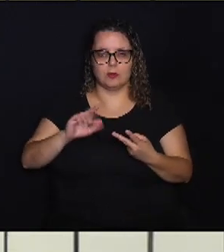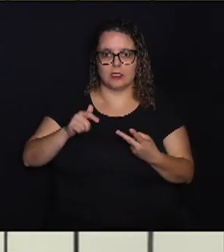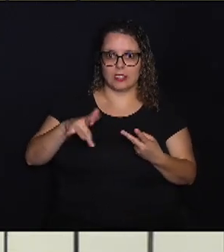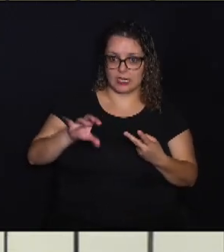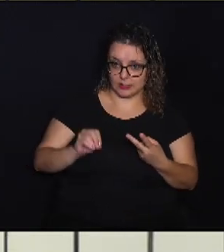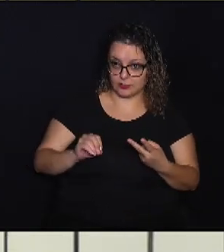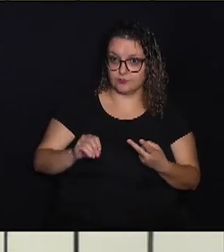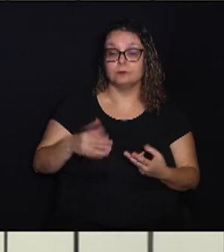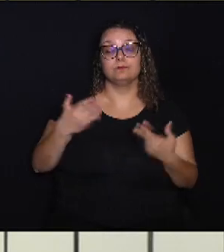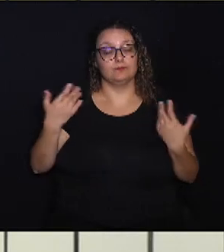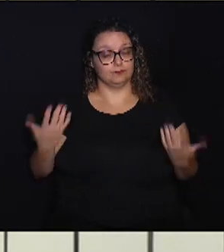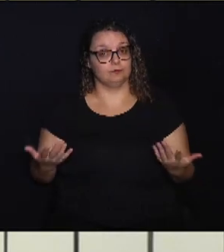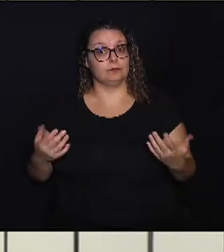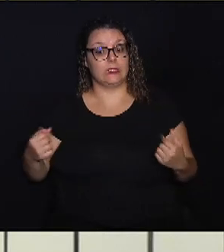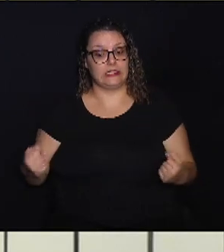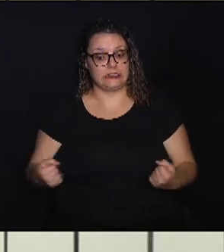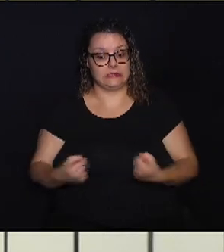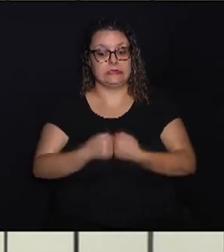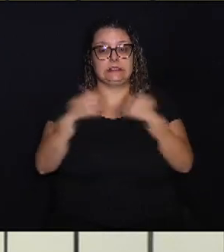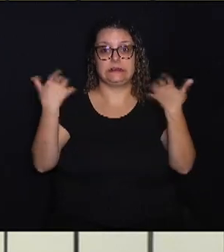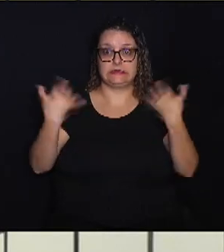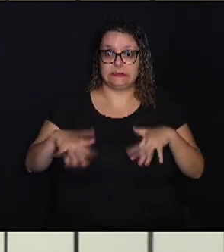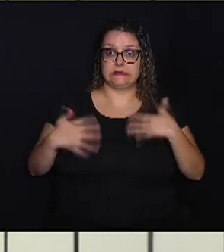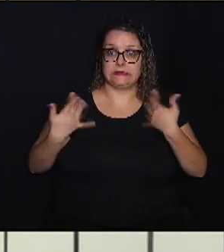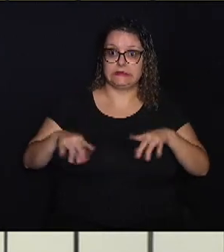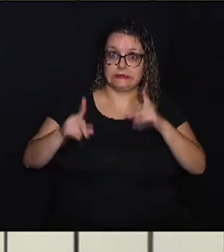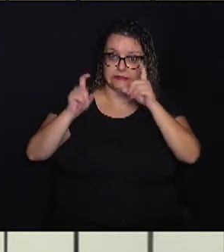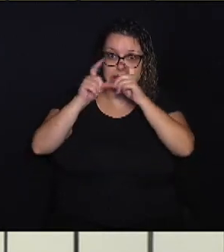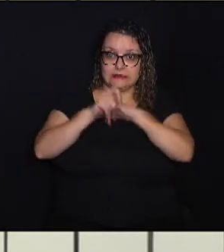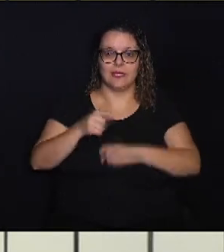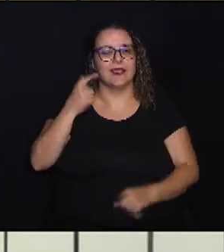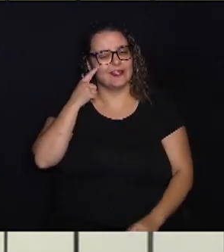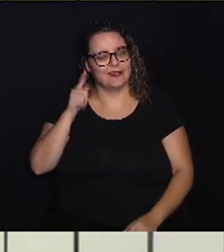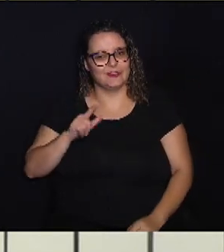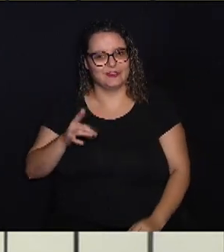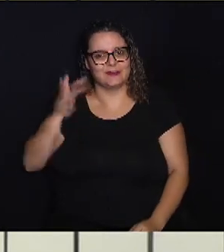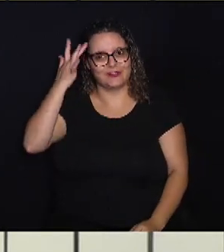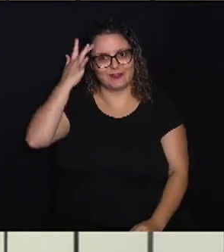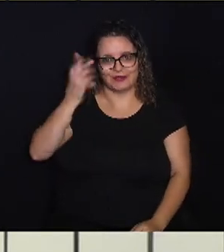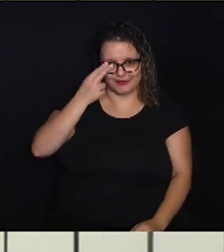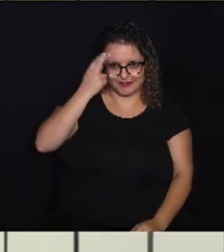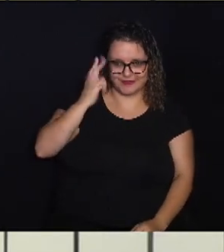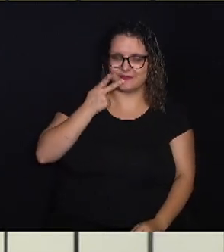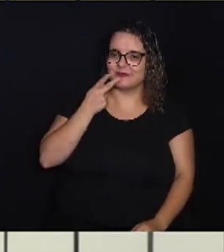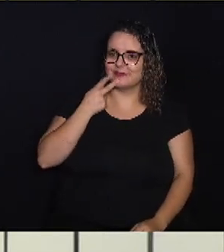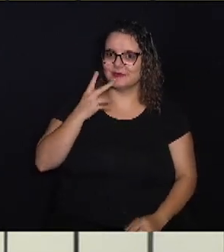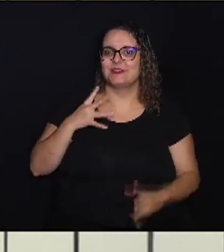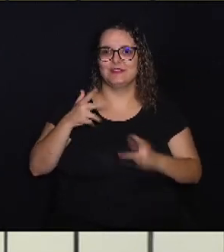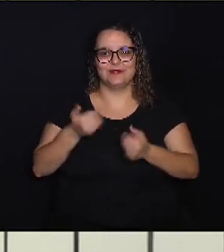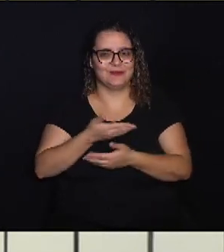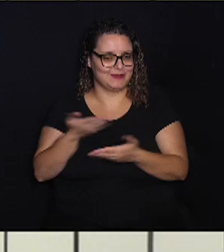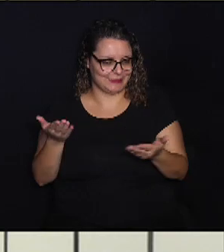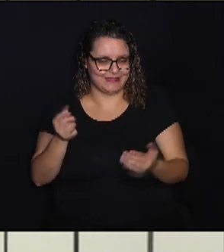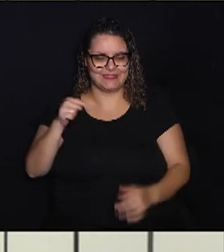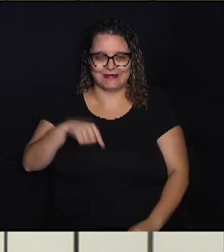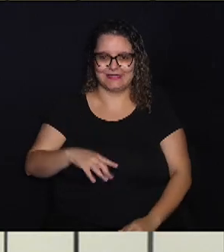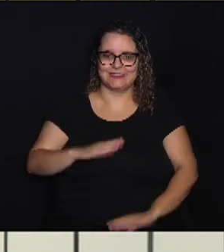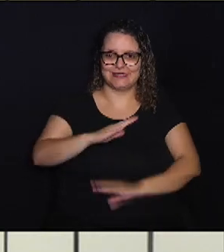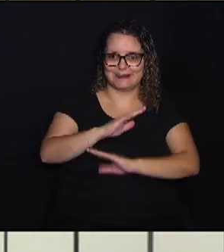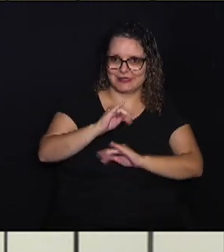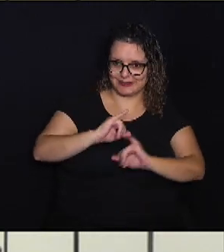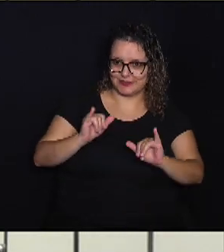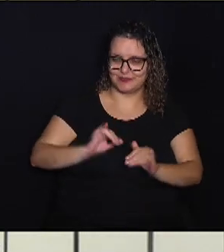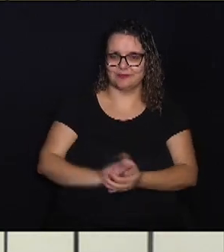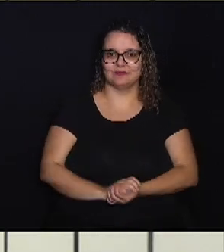Um duelo aí muito complicado e claro que amanhã o Gabriel conta tudo para você aqui no Câmara